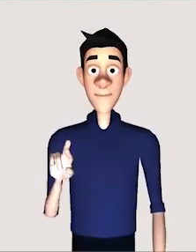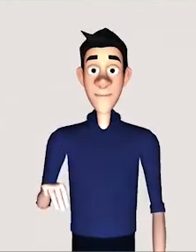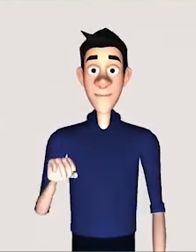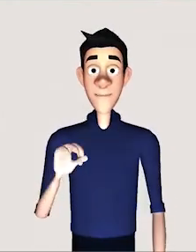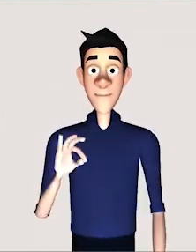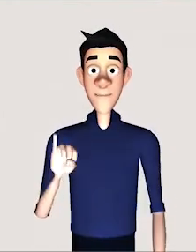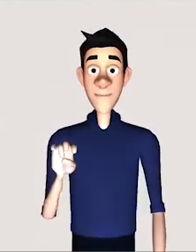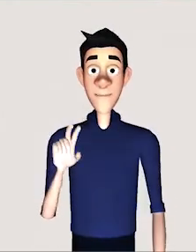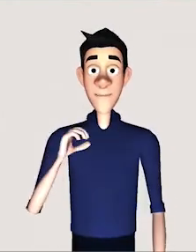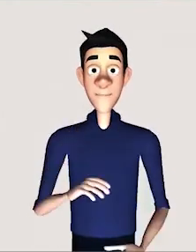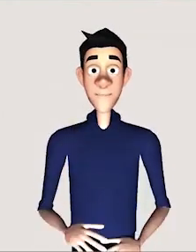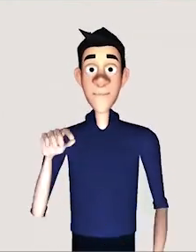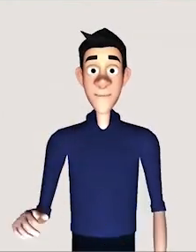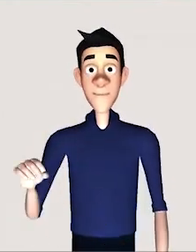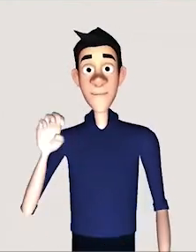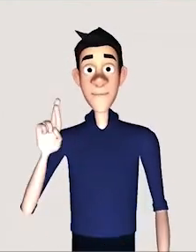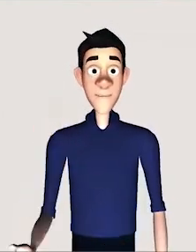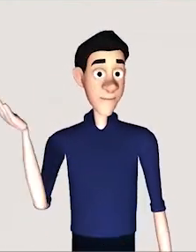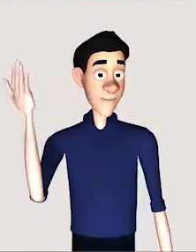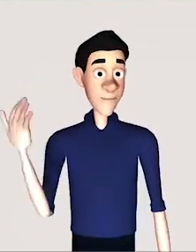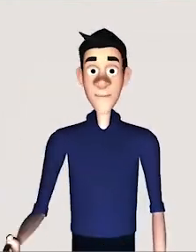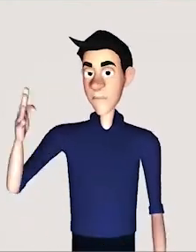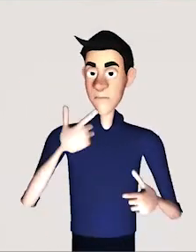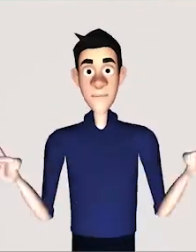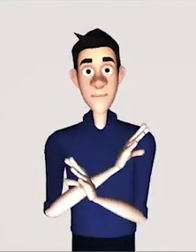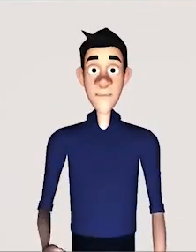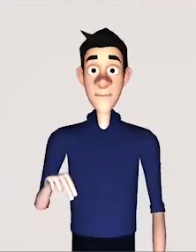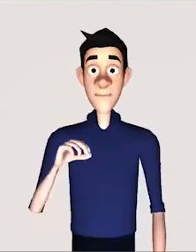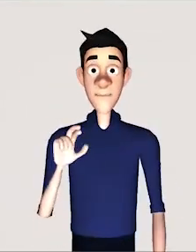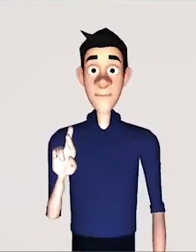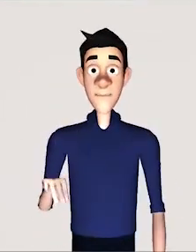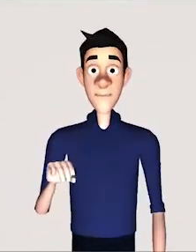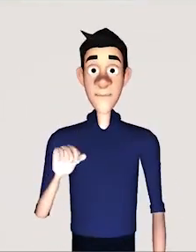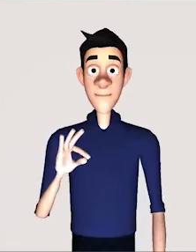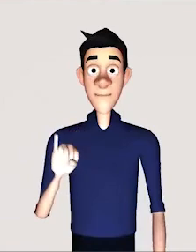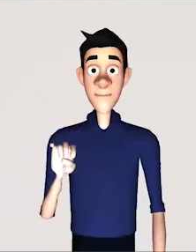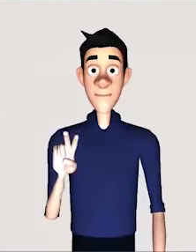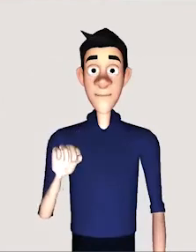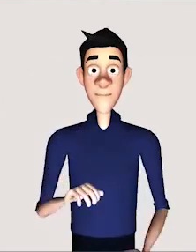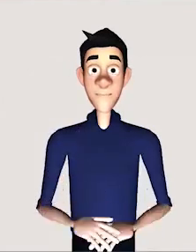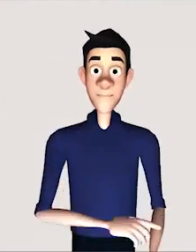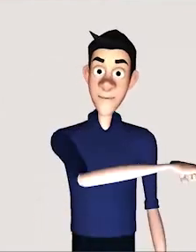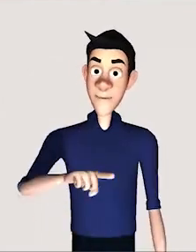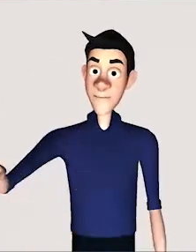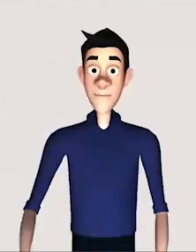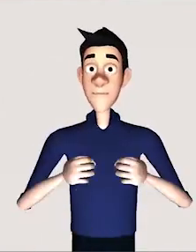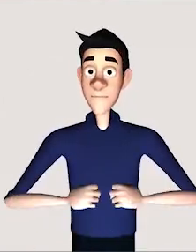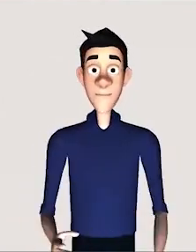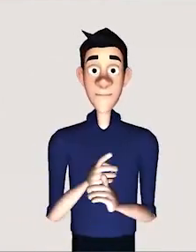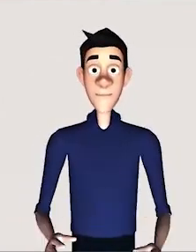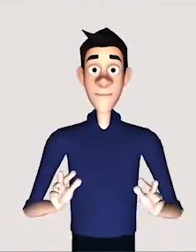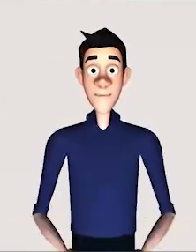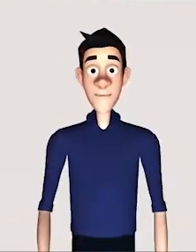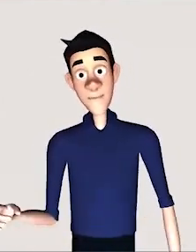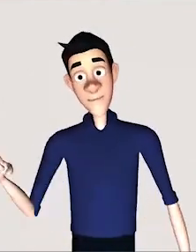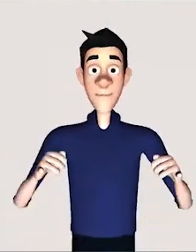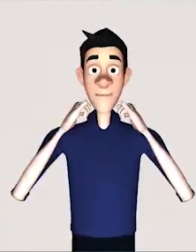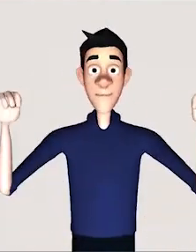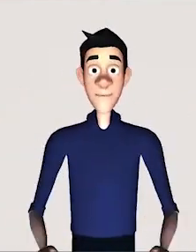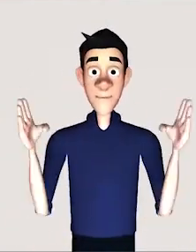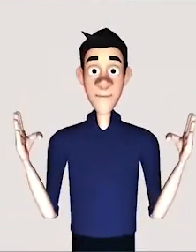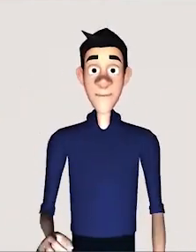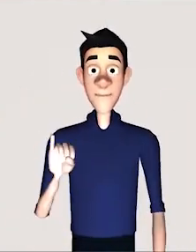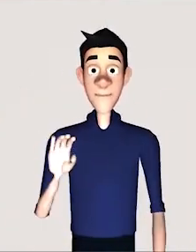no material complementar da aula, porque vocês vão poder consultar e se inteirar mais sobre o assunto.